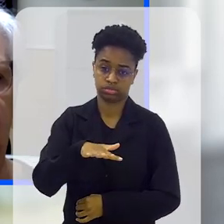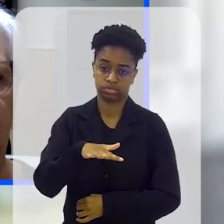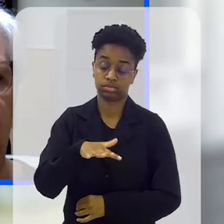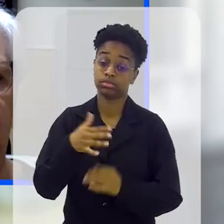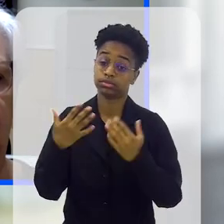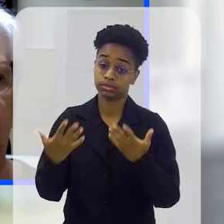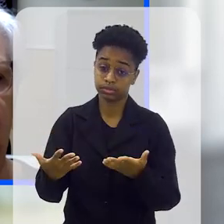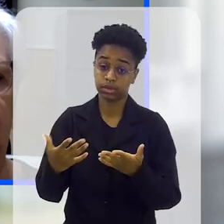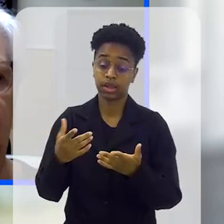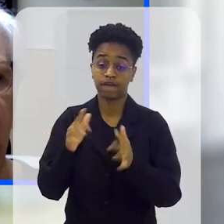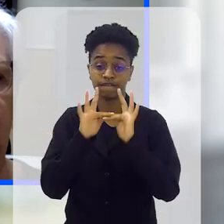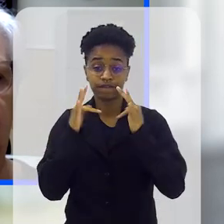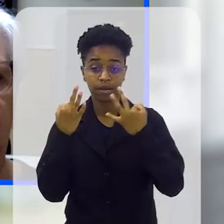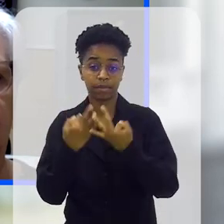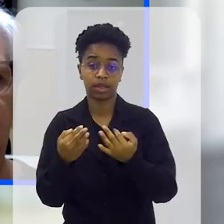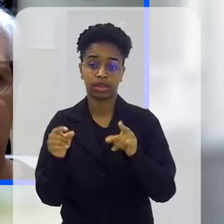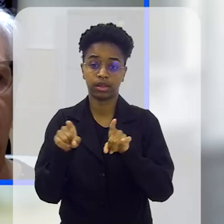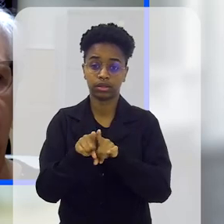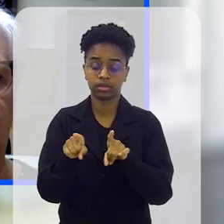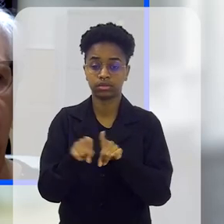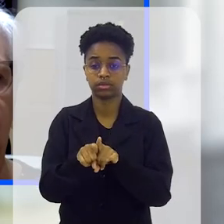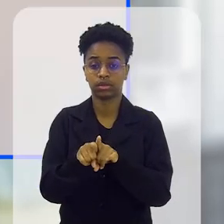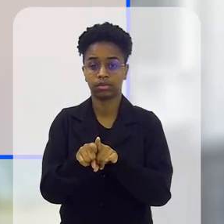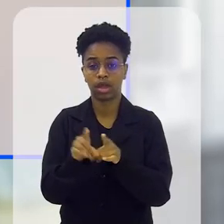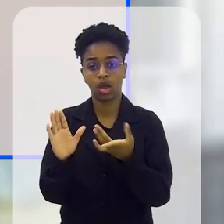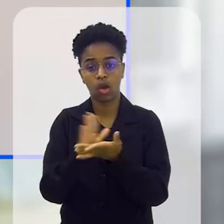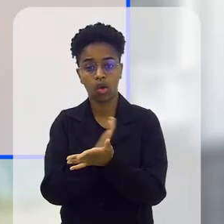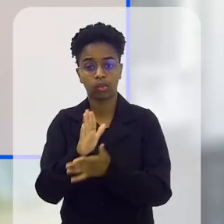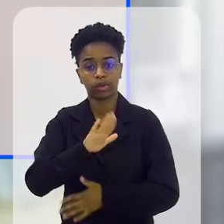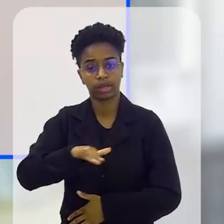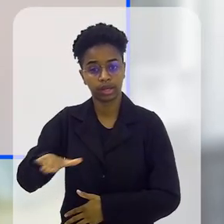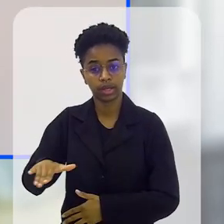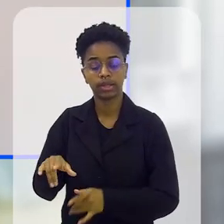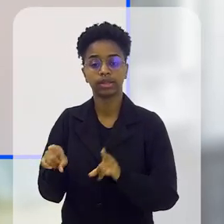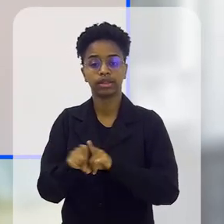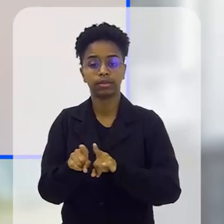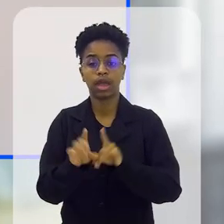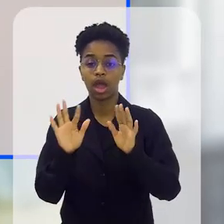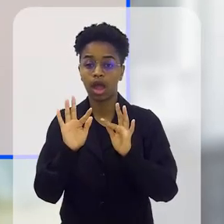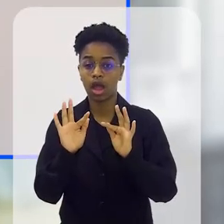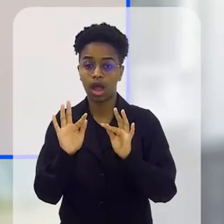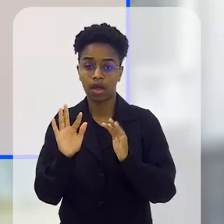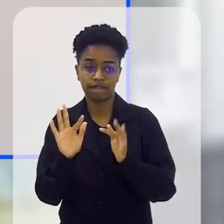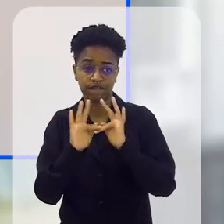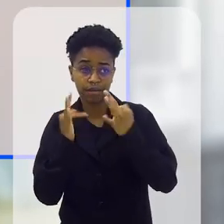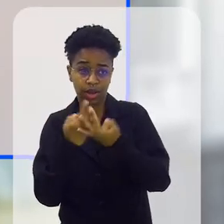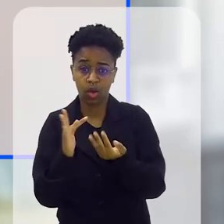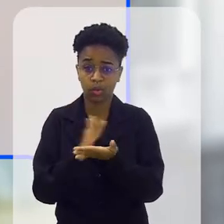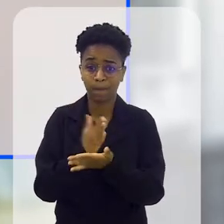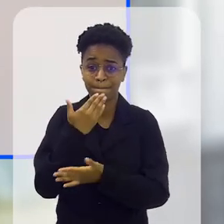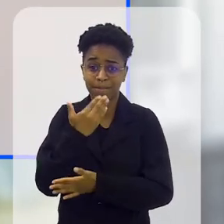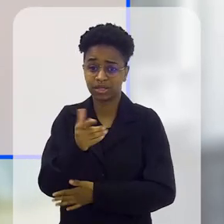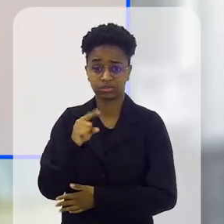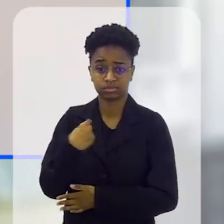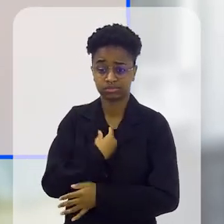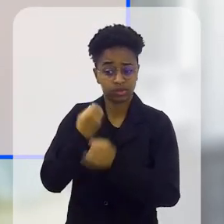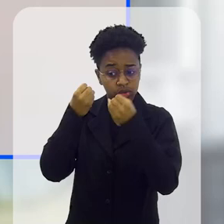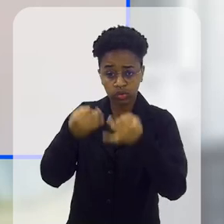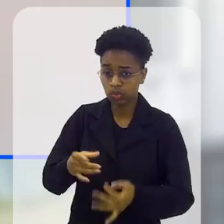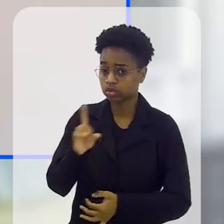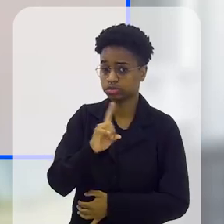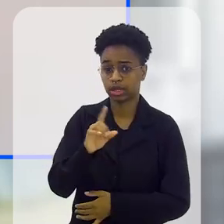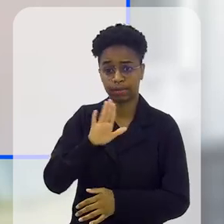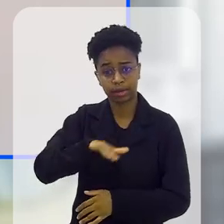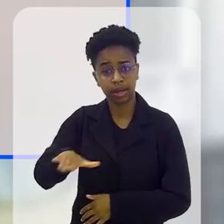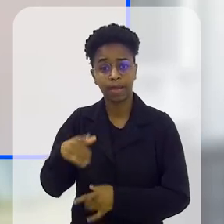praticamente, tanto os pais quanto algumas crianças, inclusive alguns pais pedem para a gente não dar o diagnóstico para a